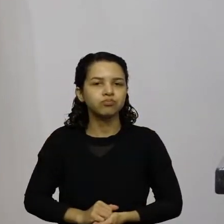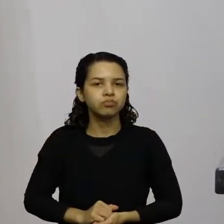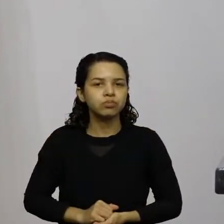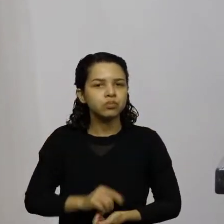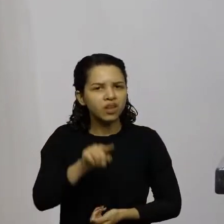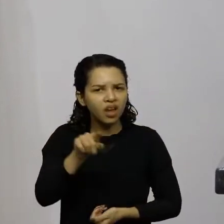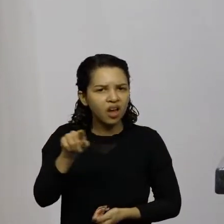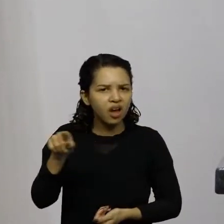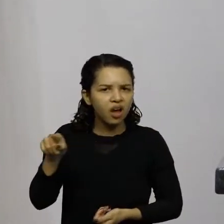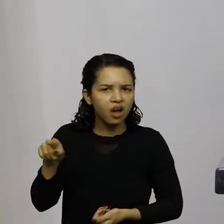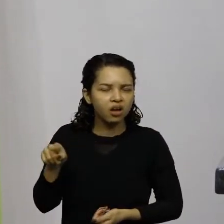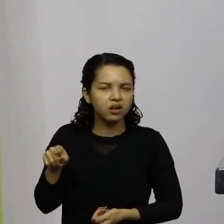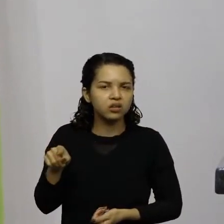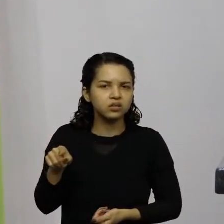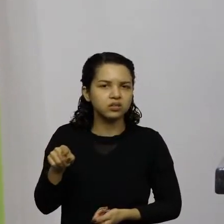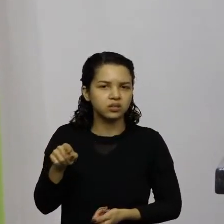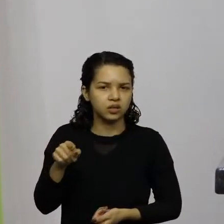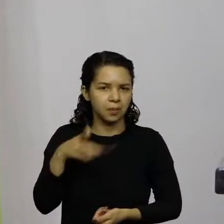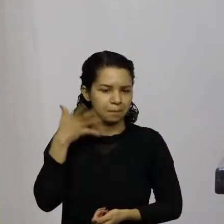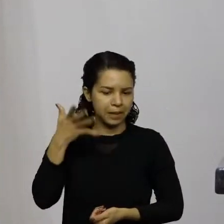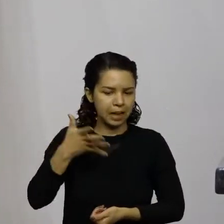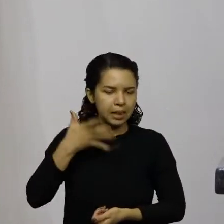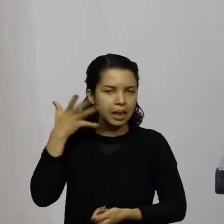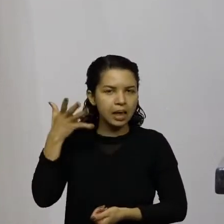são só uma palestra